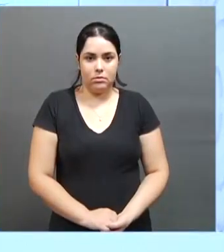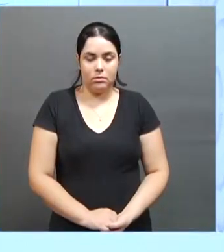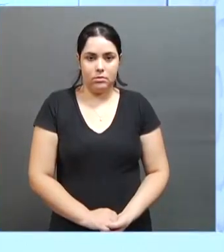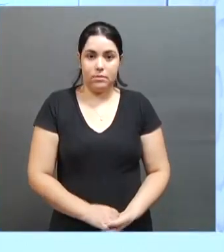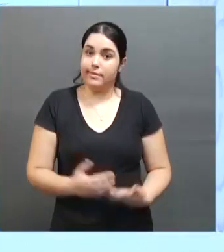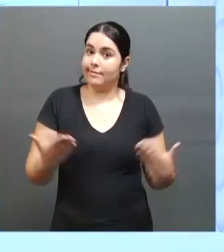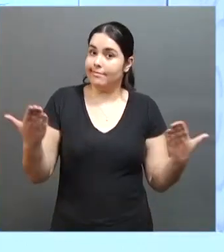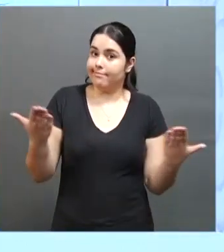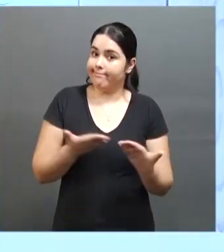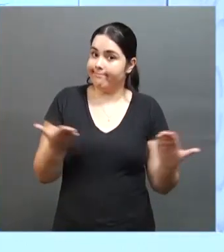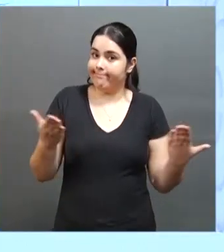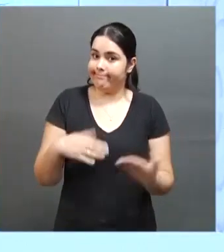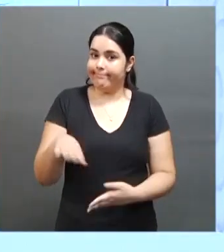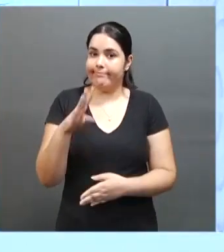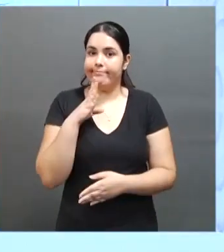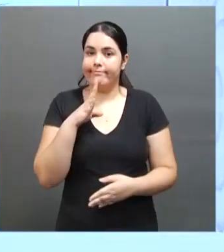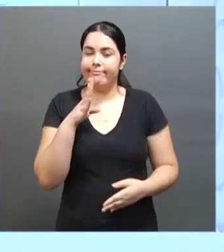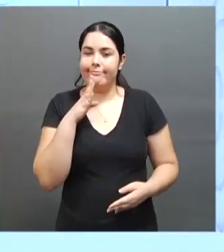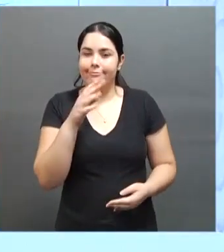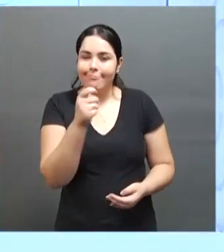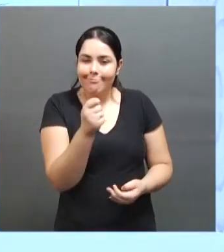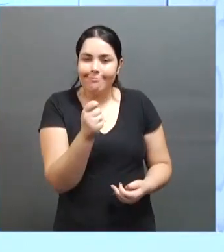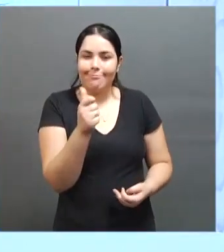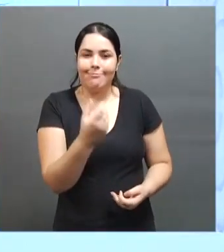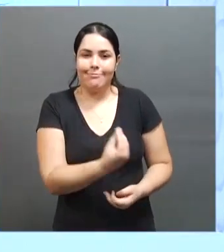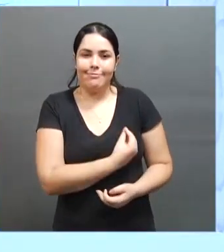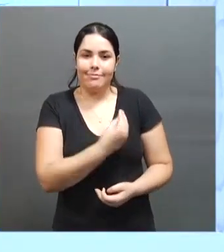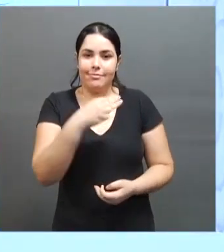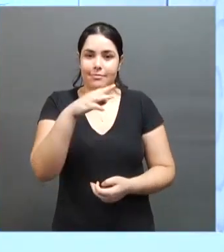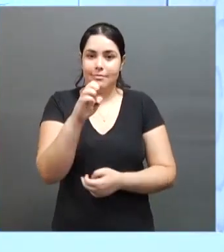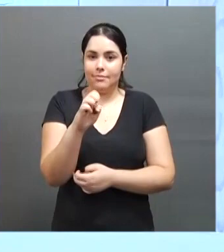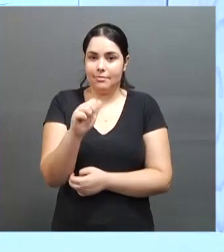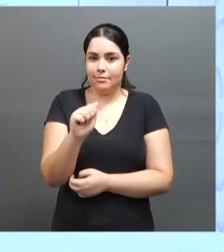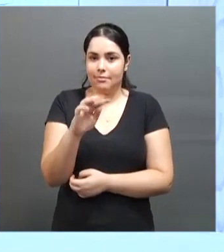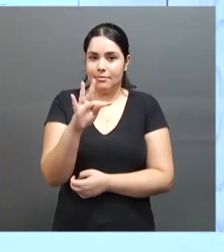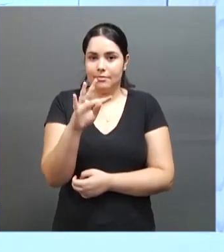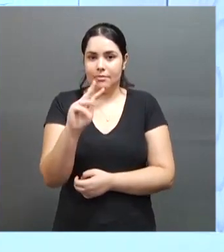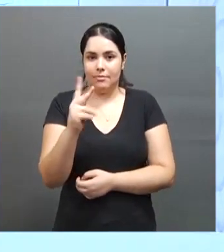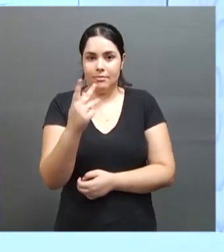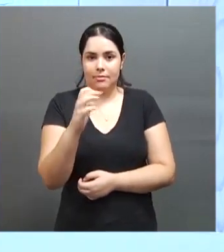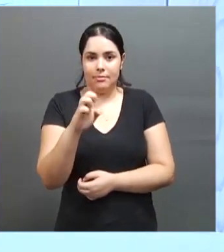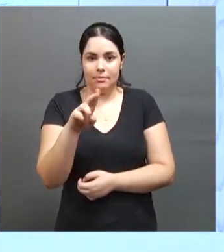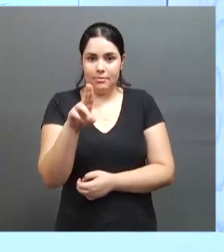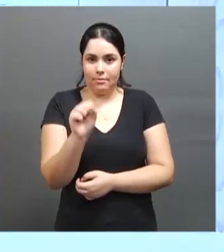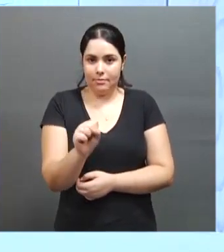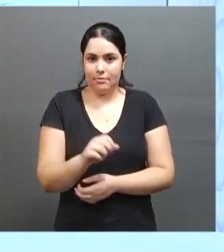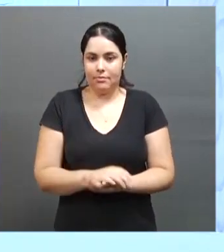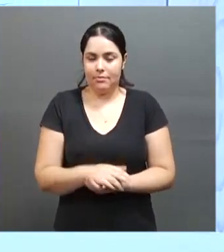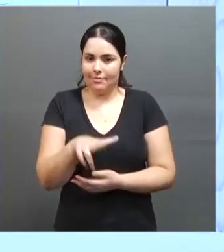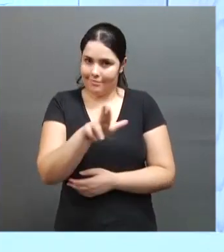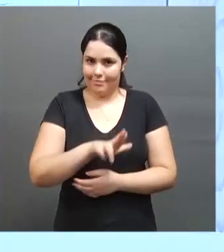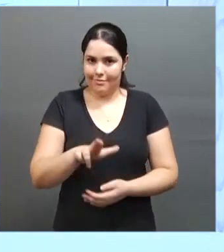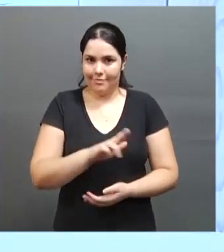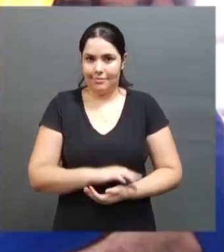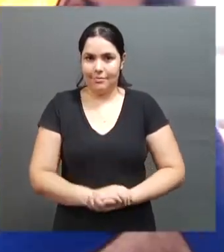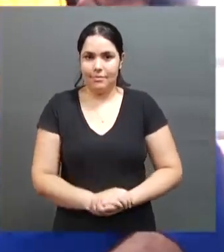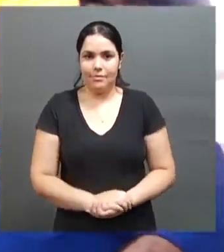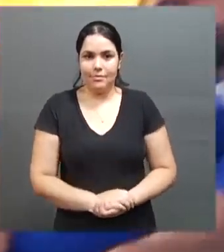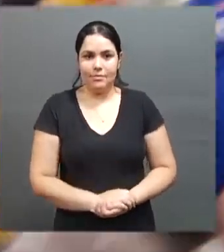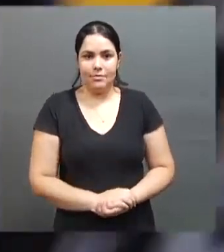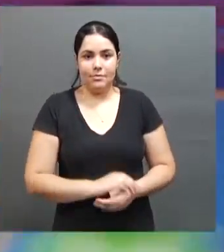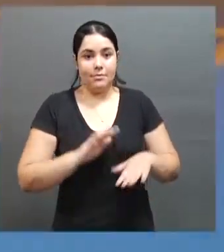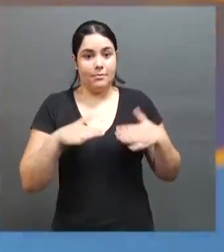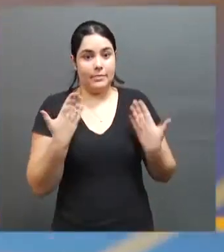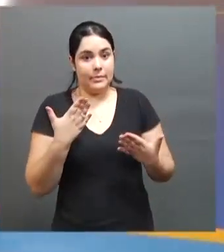Agora a gente vai conhecer um pouco da rotina do Matheus, um paratleta de Uberlândia. Olha só. As